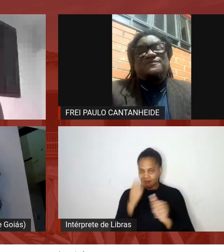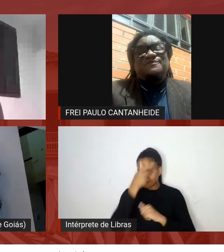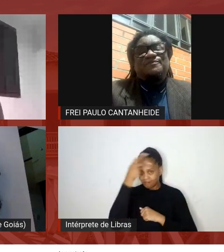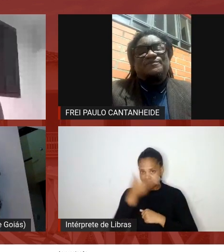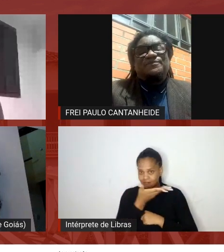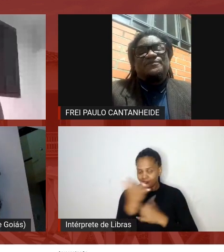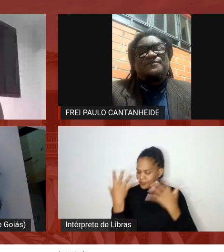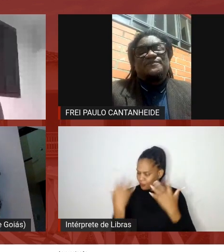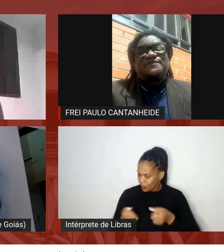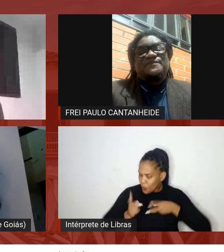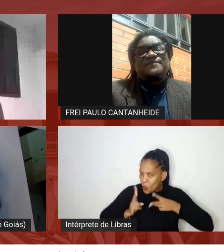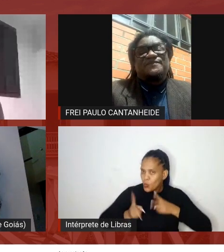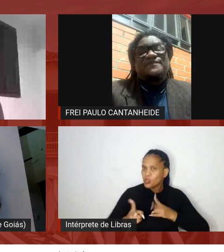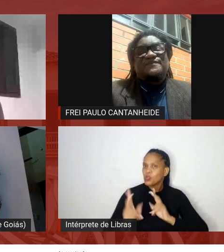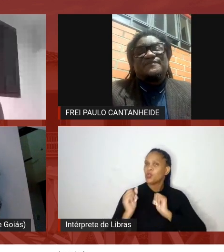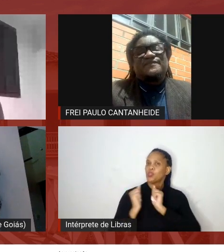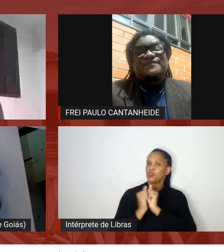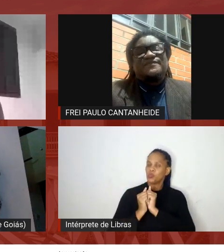caminhando